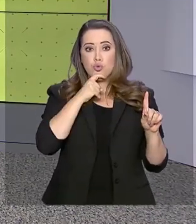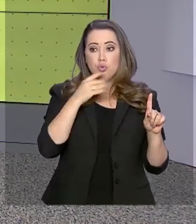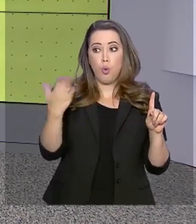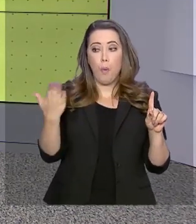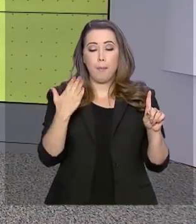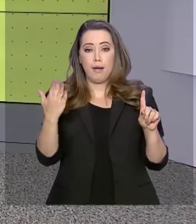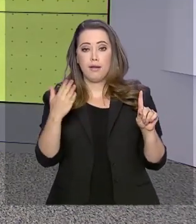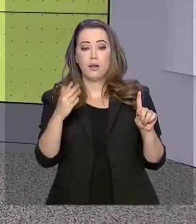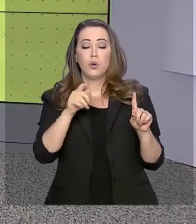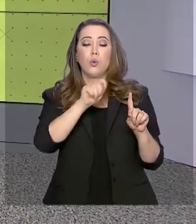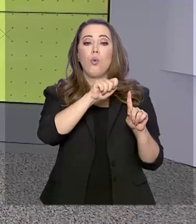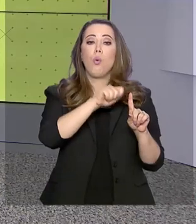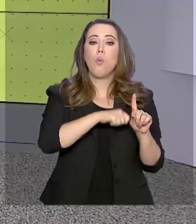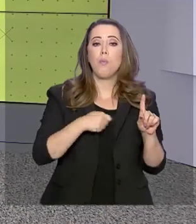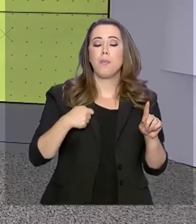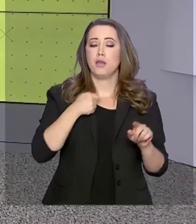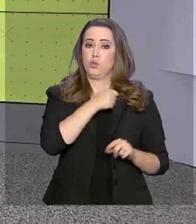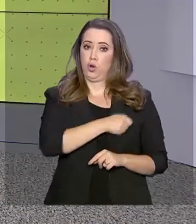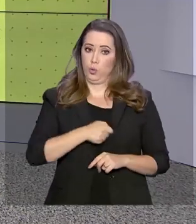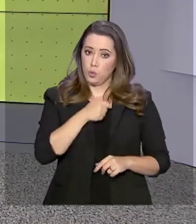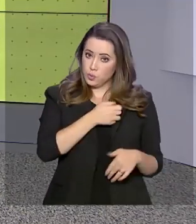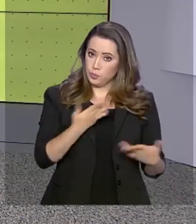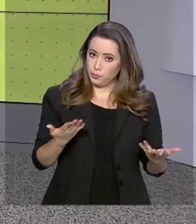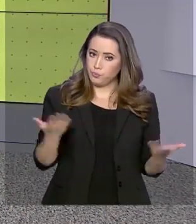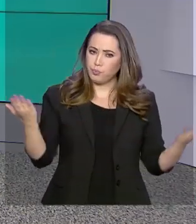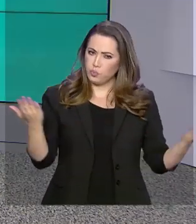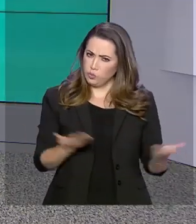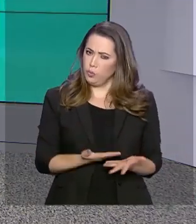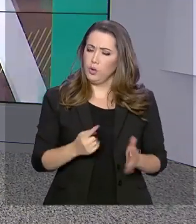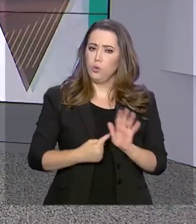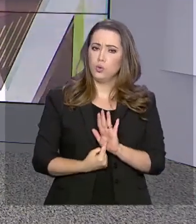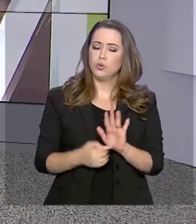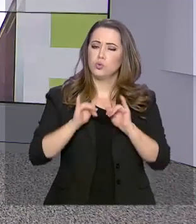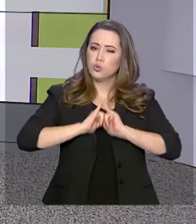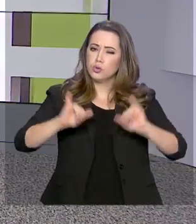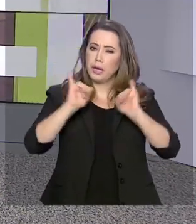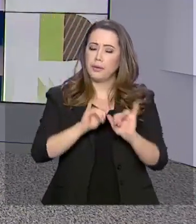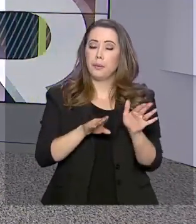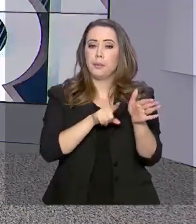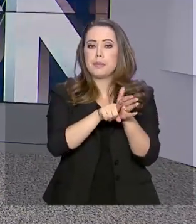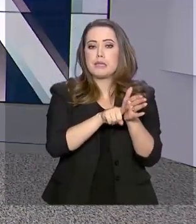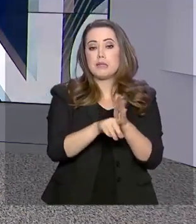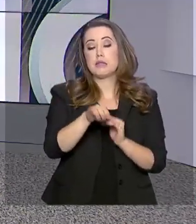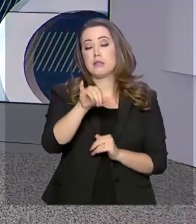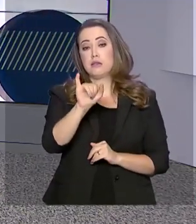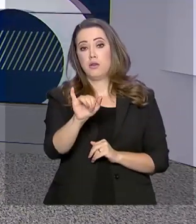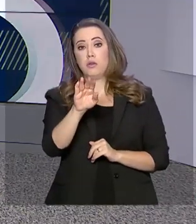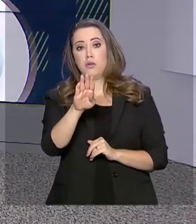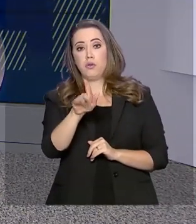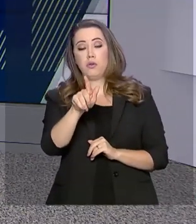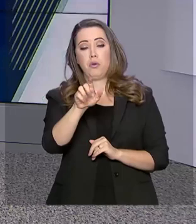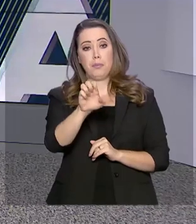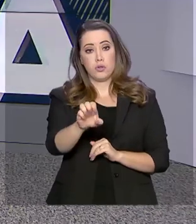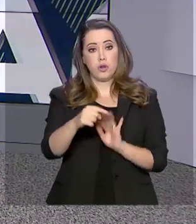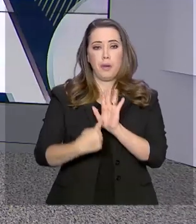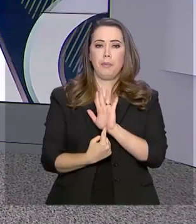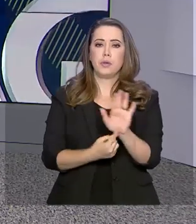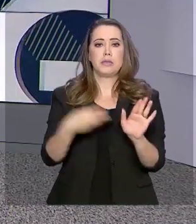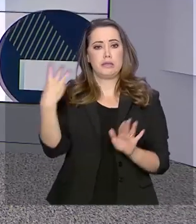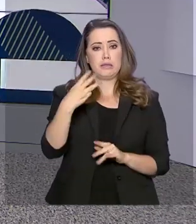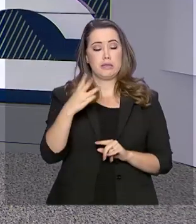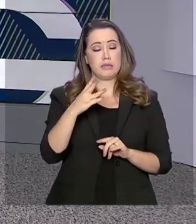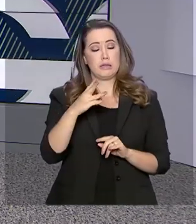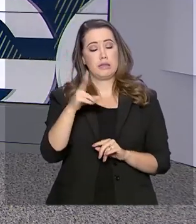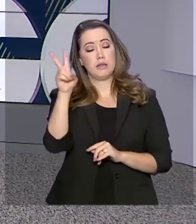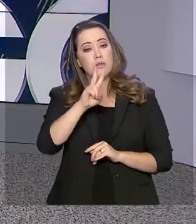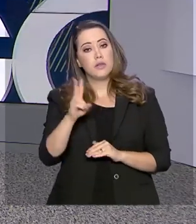acordo com a pesquisa mensal de comércio, divulgada hoje pelo IBGE, essa foi a terceira alta consecutiva do indicador, que acumula um